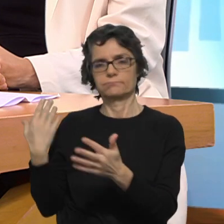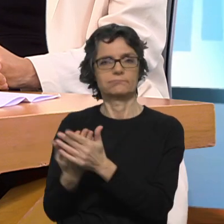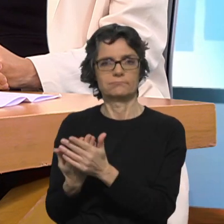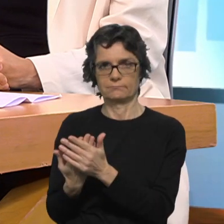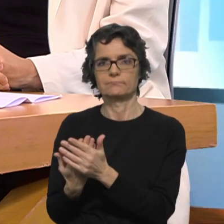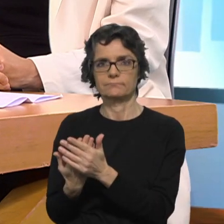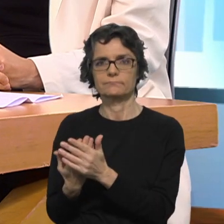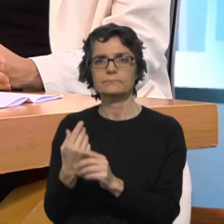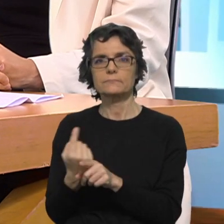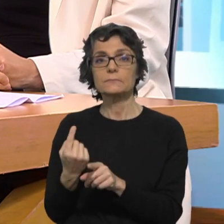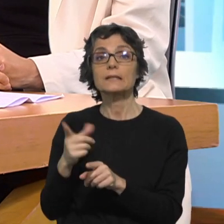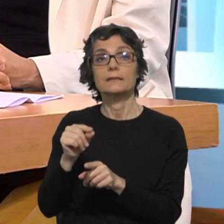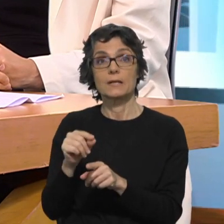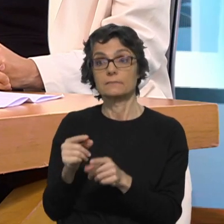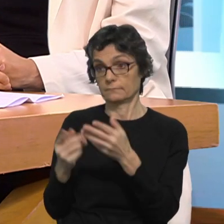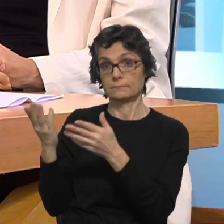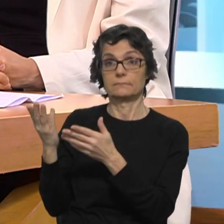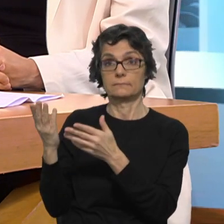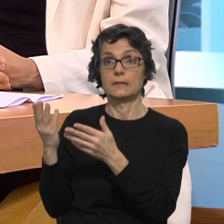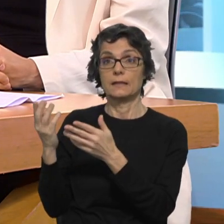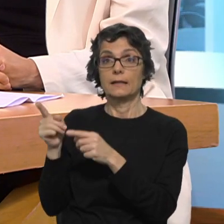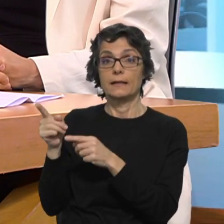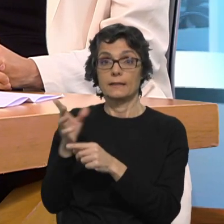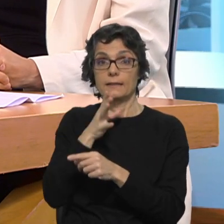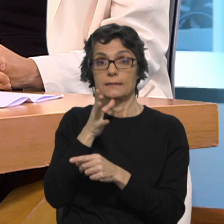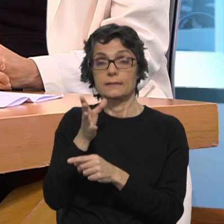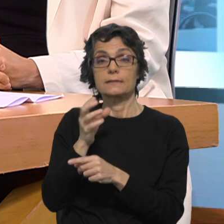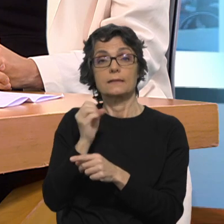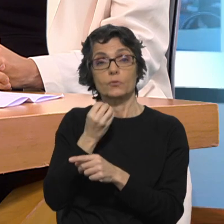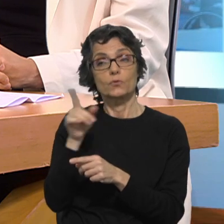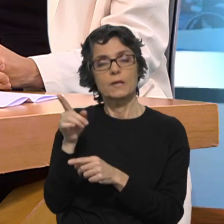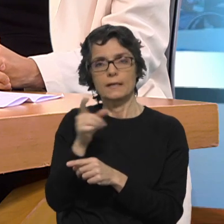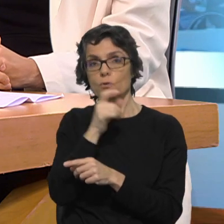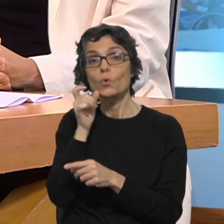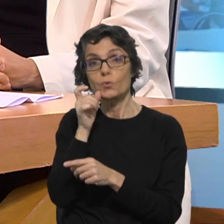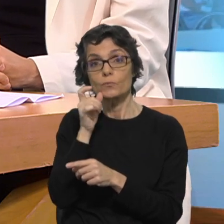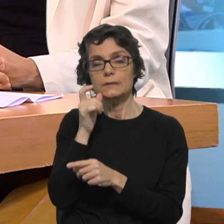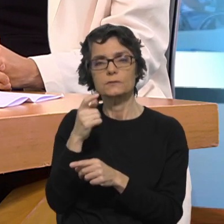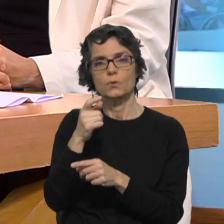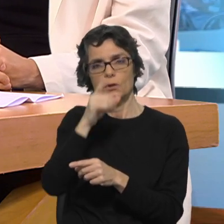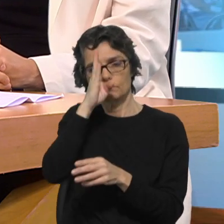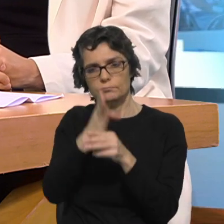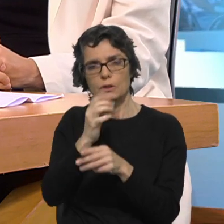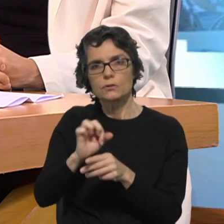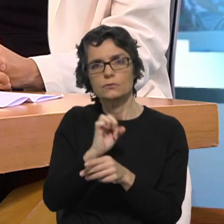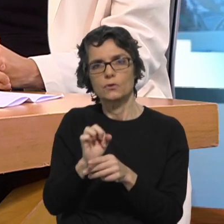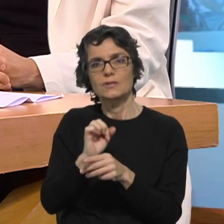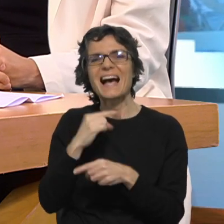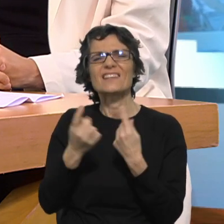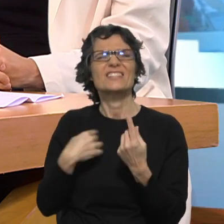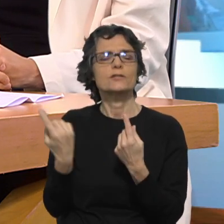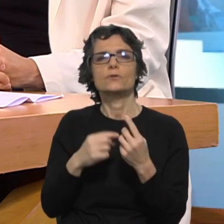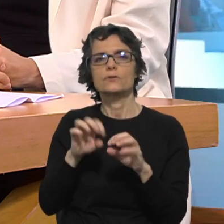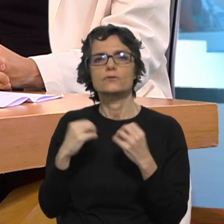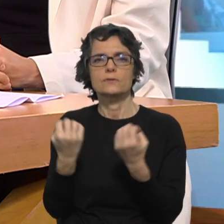nascimento. Sobretudo este lado também da que a Rita falava, do compromisso e do empenho. Nós às vezes somos uma sociedade, somos